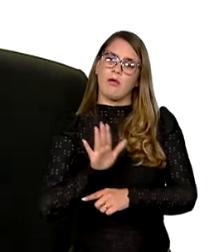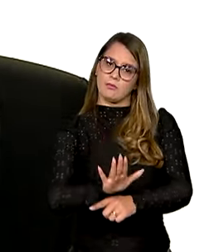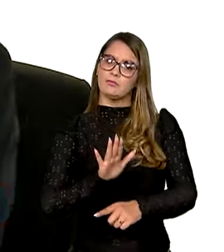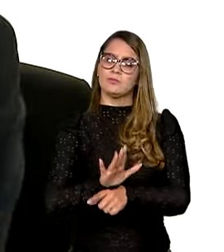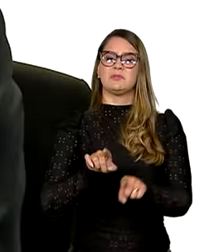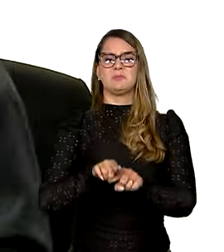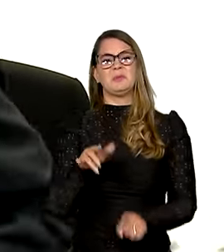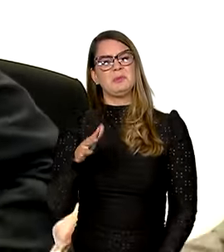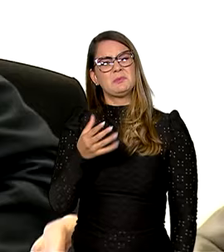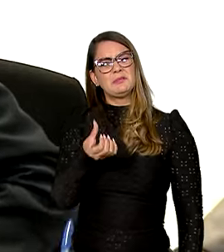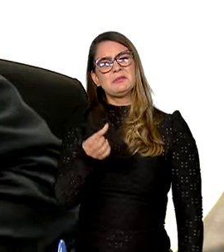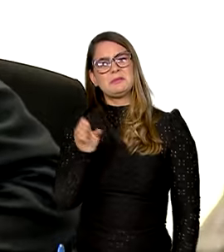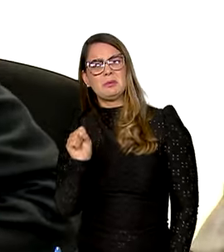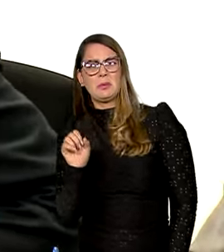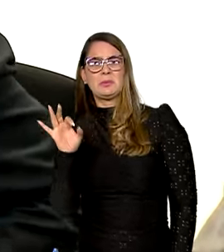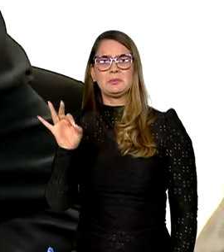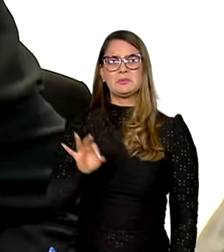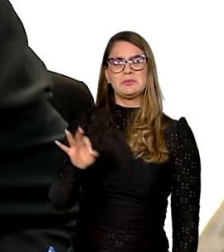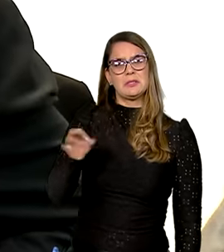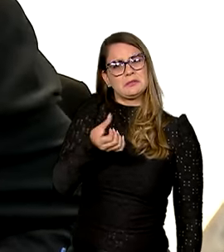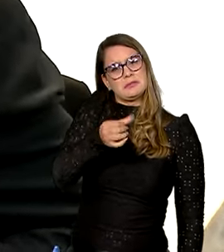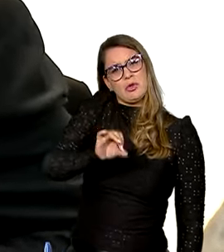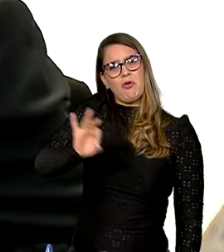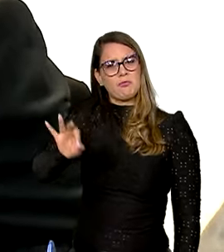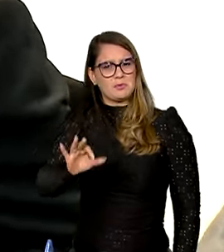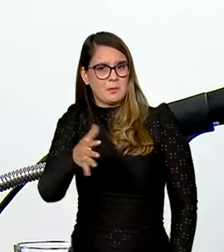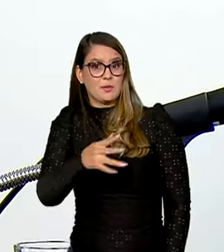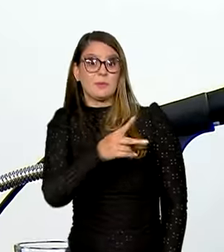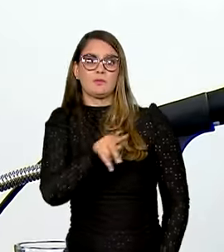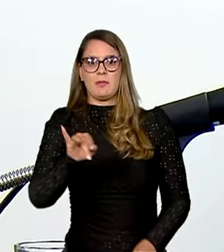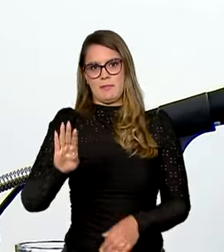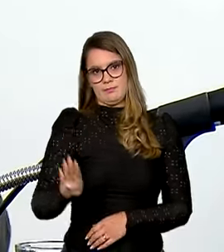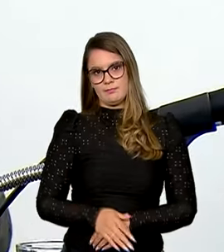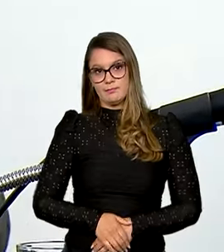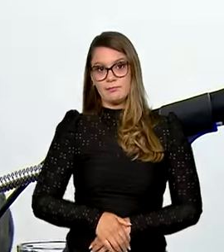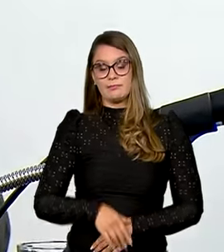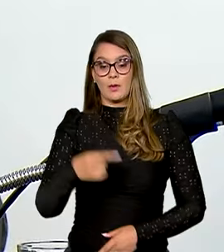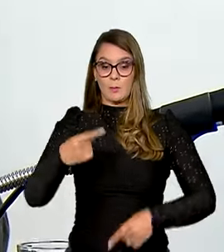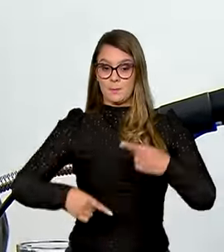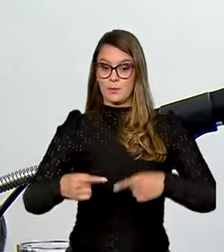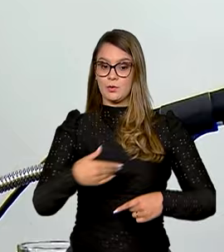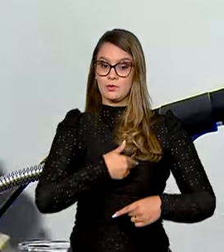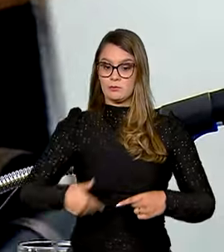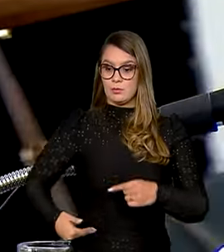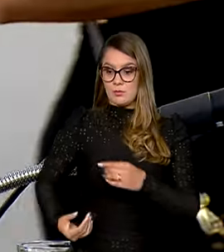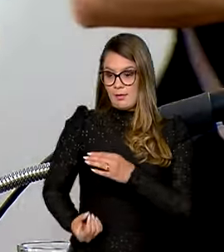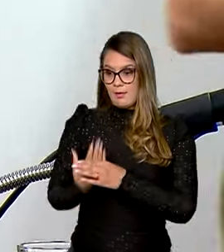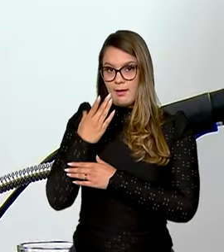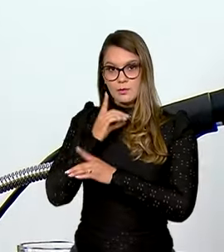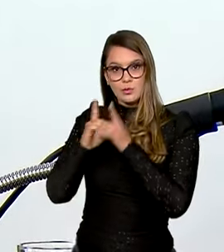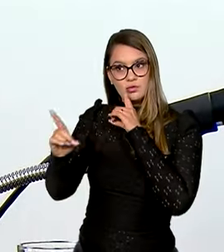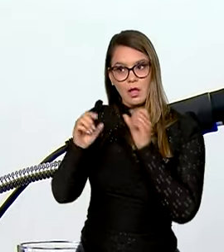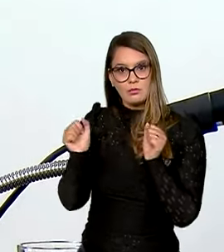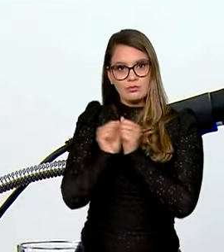aproximadamente 68%, 69% do PIB. Com as políticas públicas desenhadas e construídas a partir do diálogo